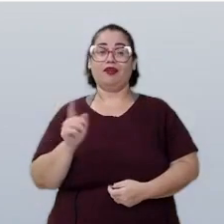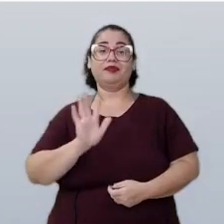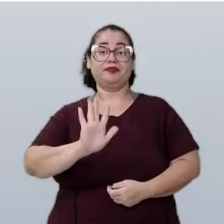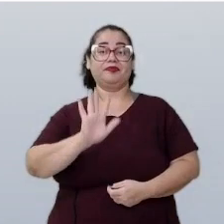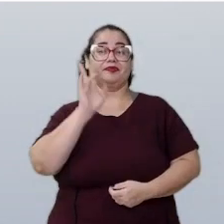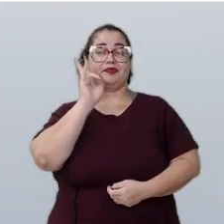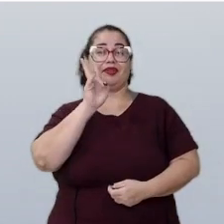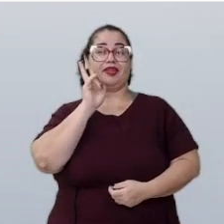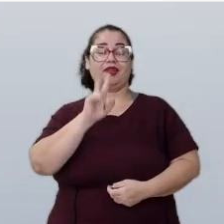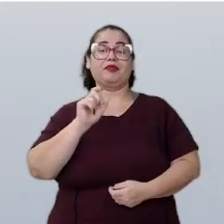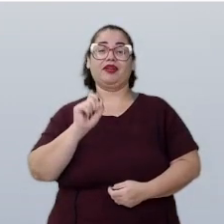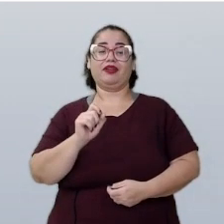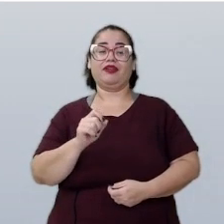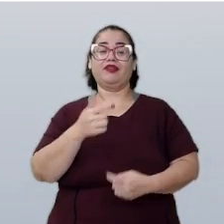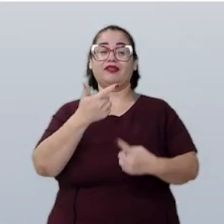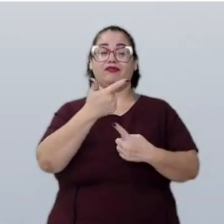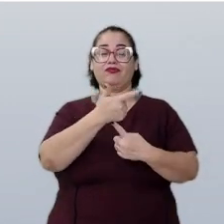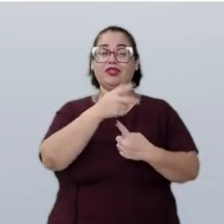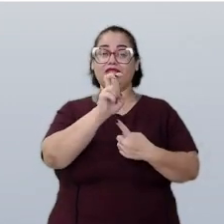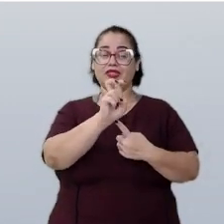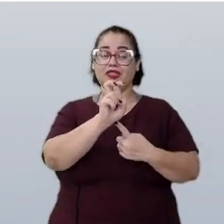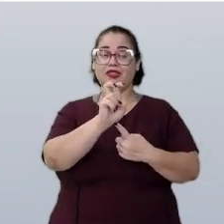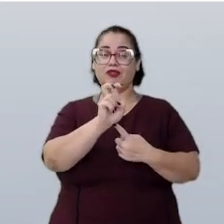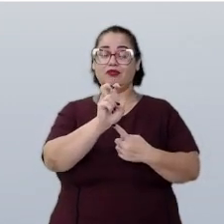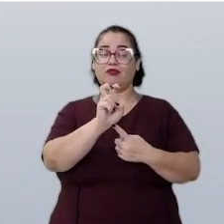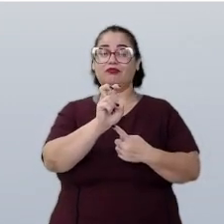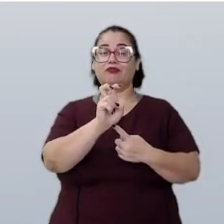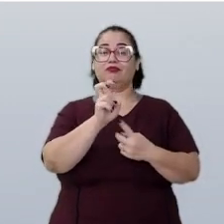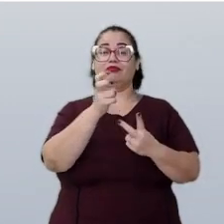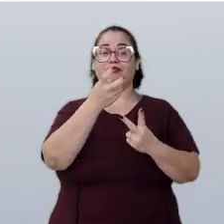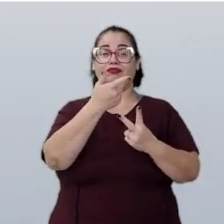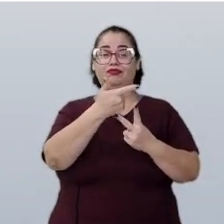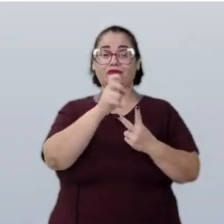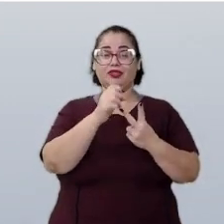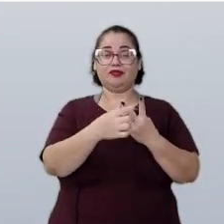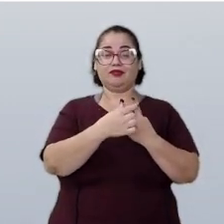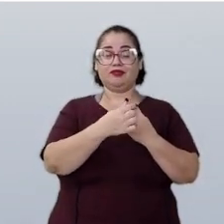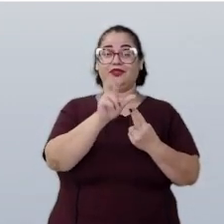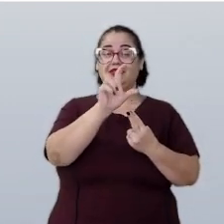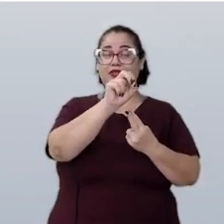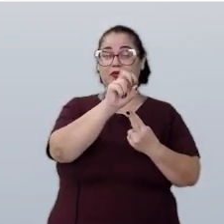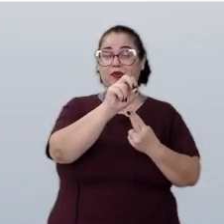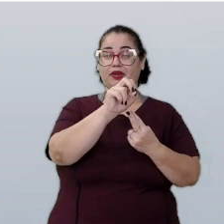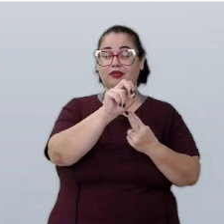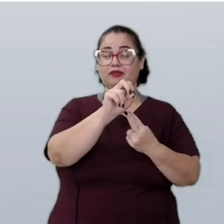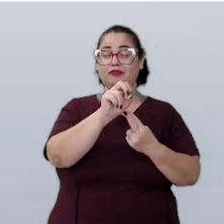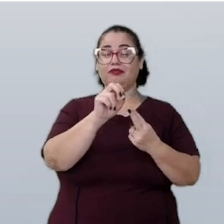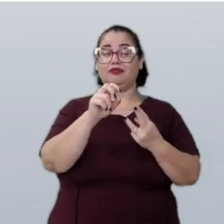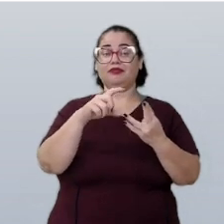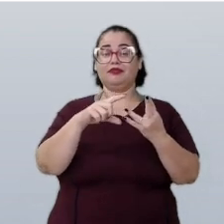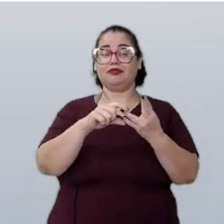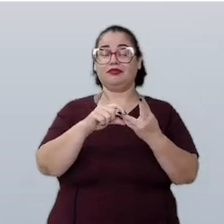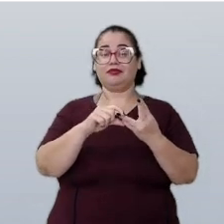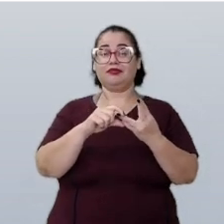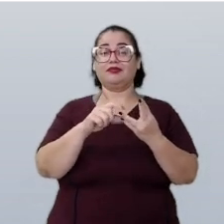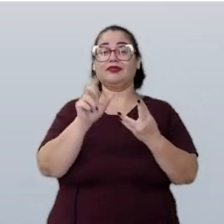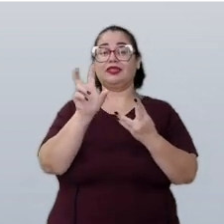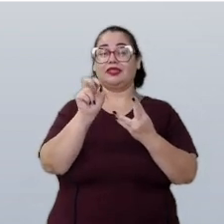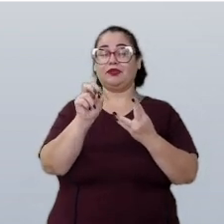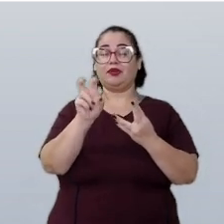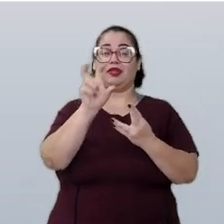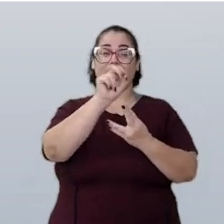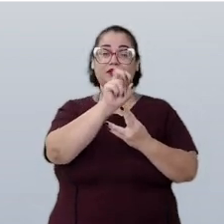Lembrando que vinte e cinco mais vinte e cinco é cinquenta. Cinquenta mais cinquenta,